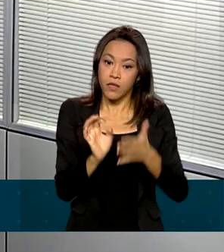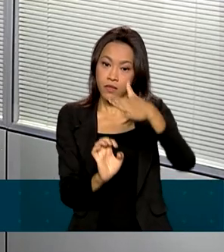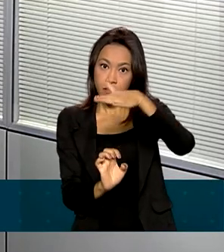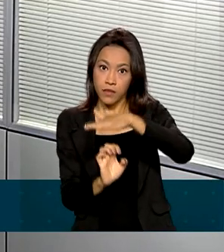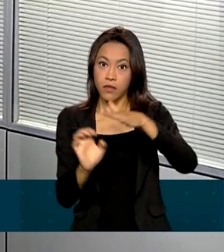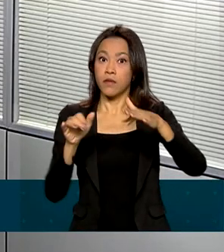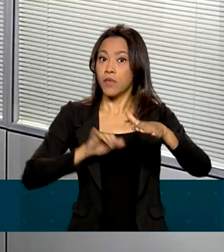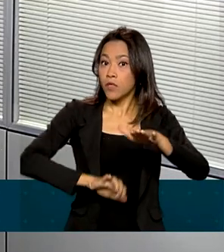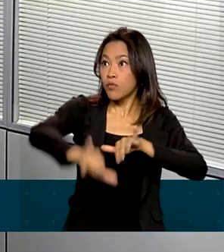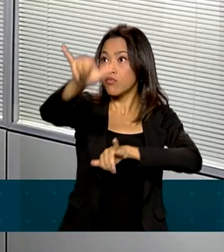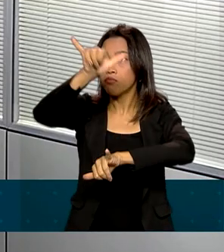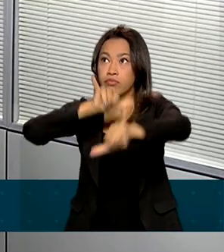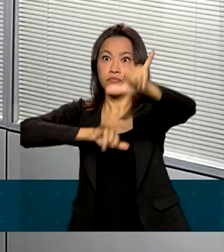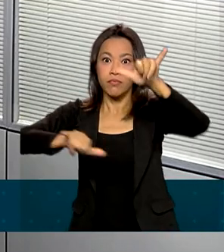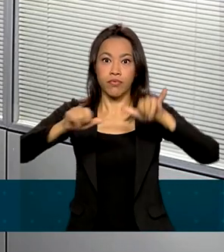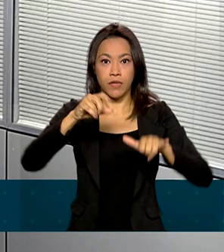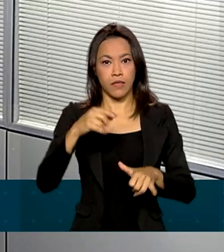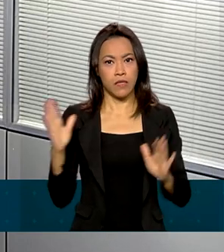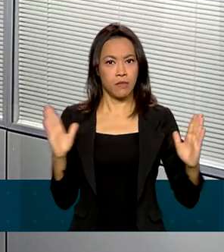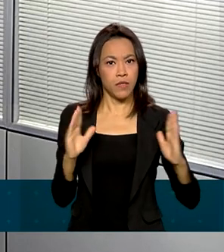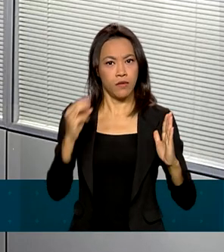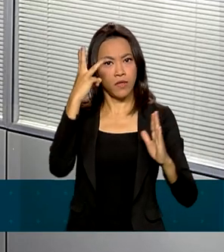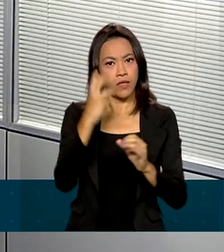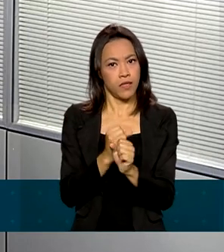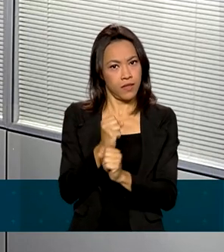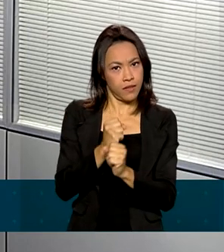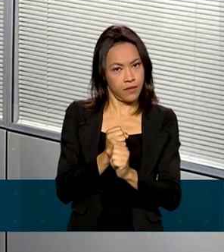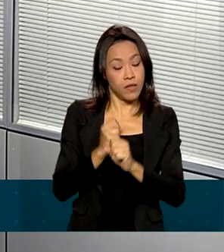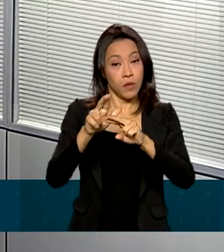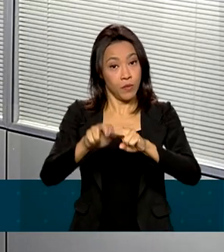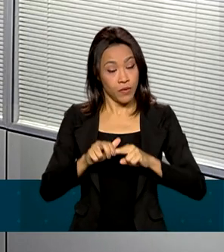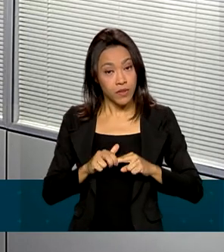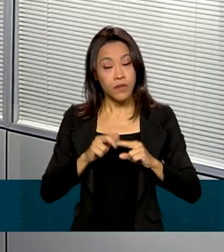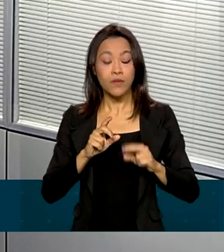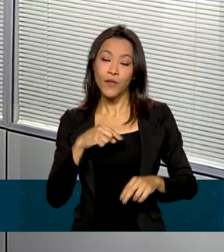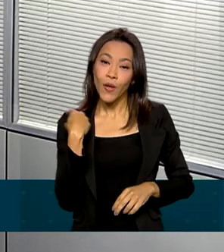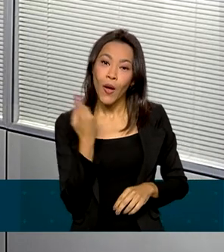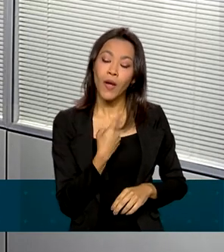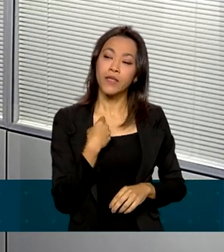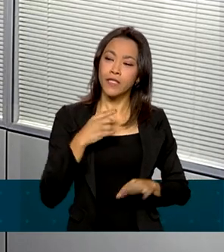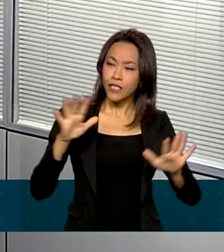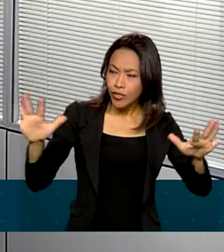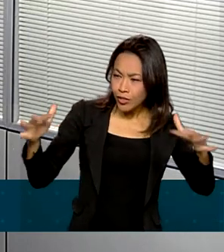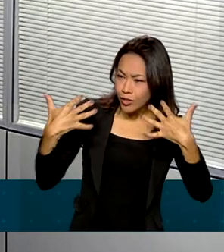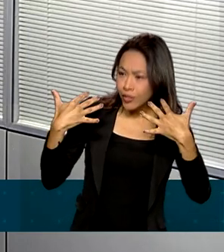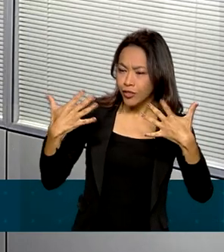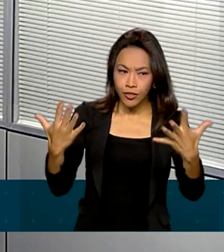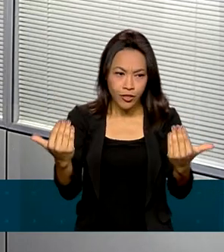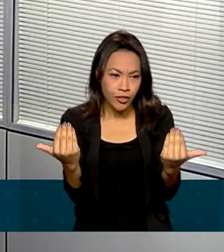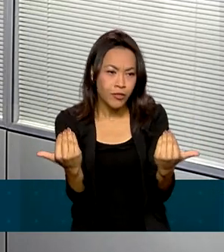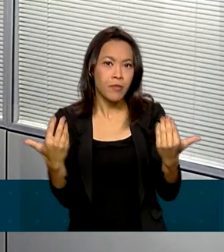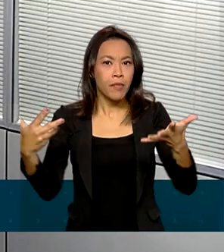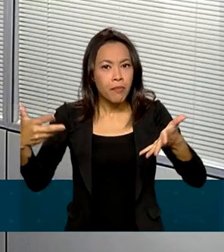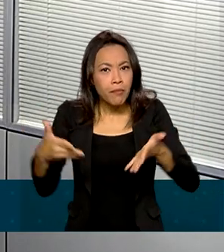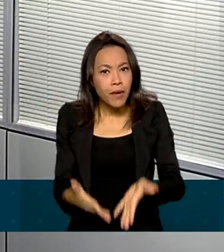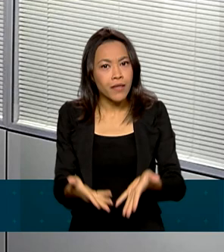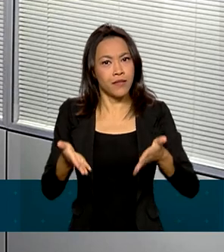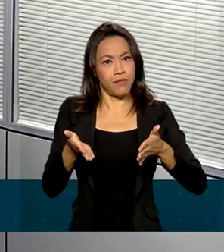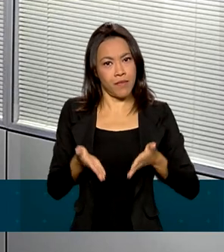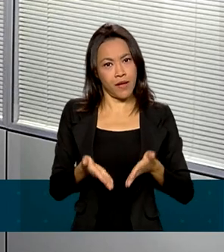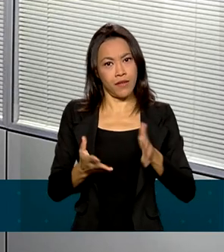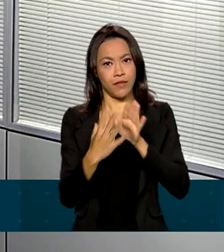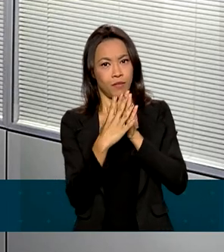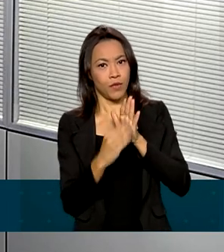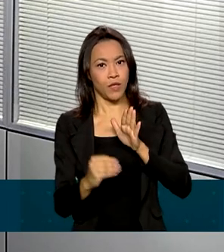aeroportos regionais nesses últimos três anos. E é por isso que nós estamos chamando e convocando o setor privado para participar dos nossos leinões de concessão.